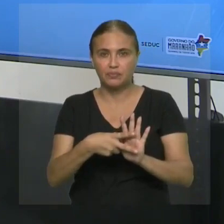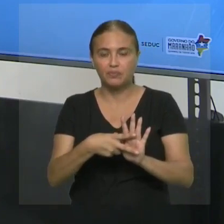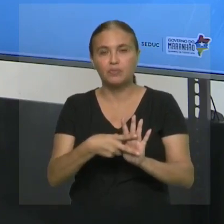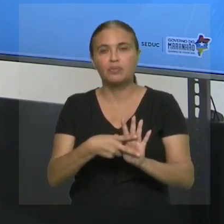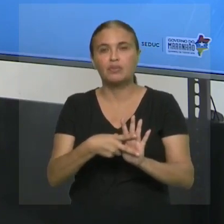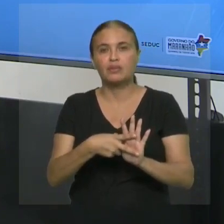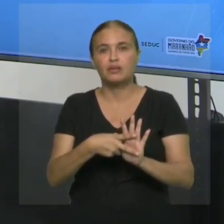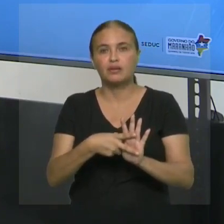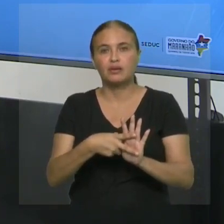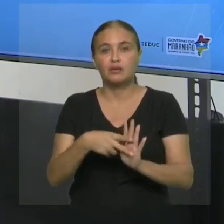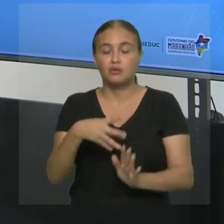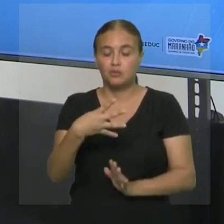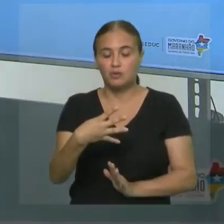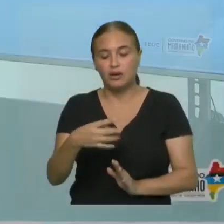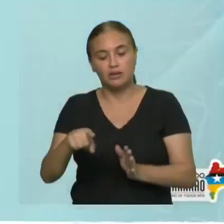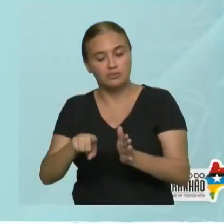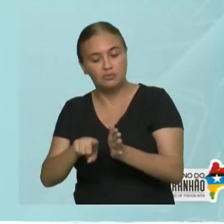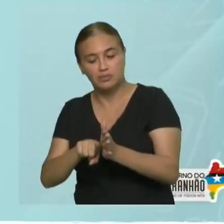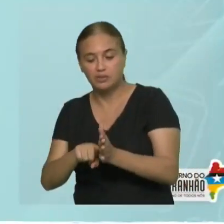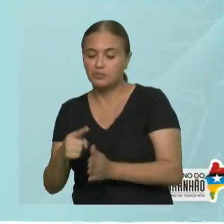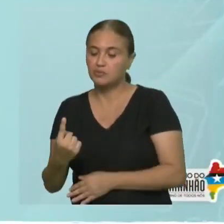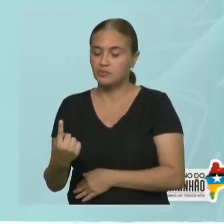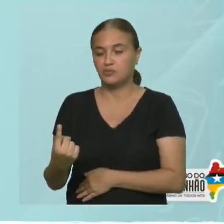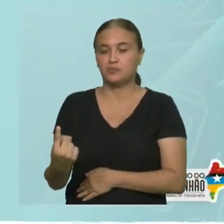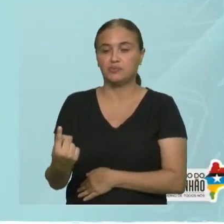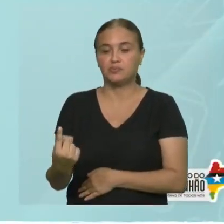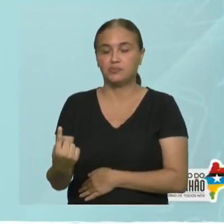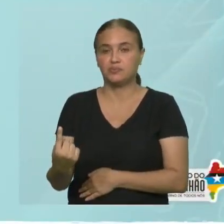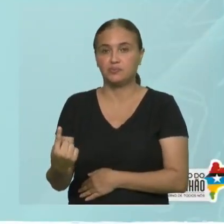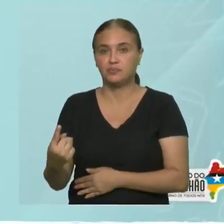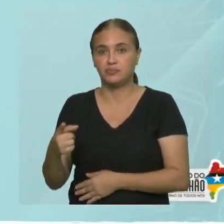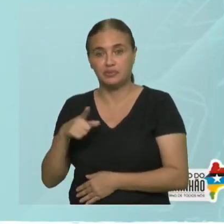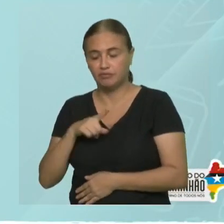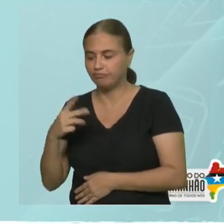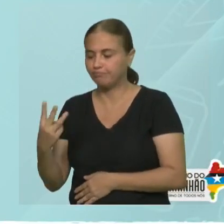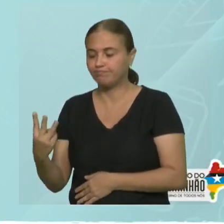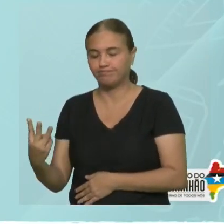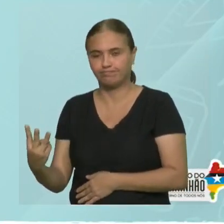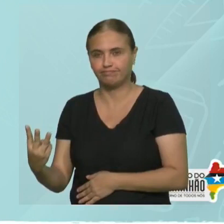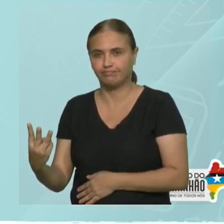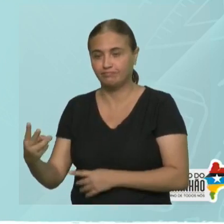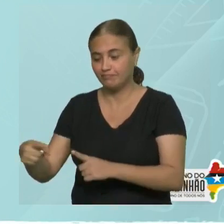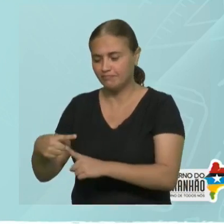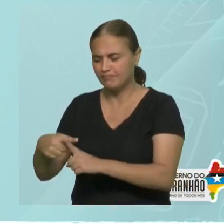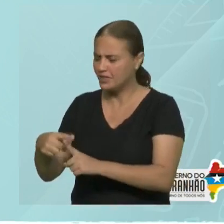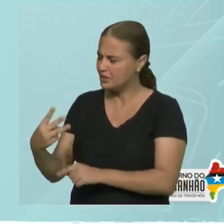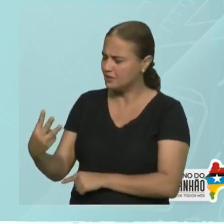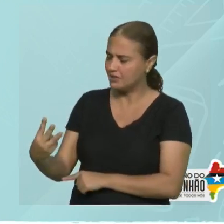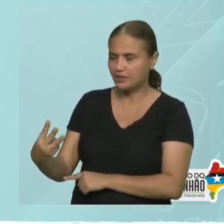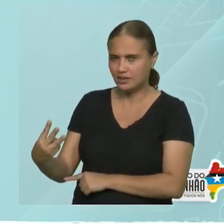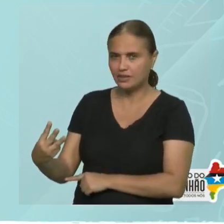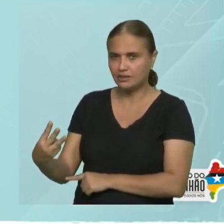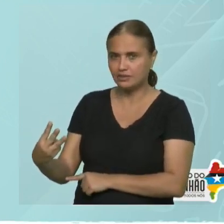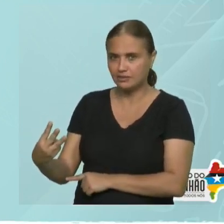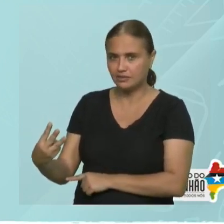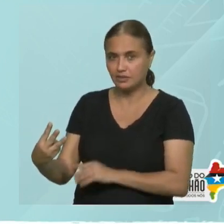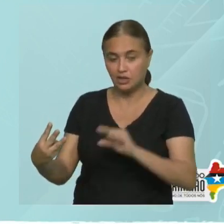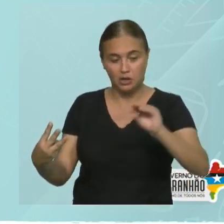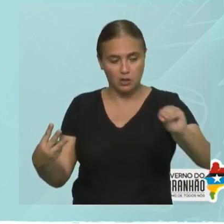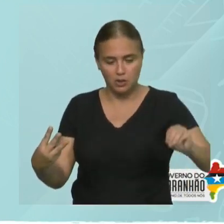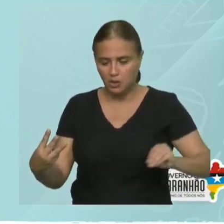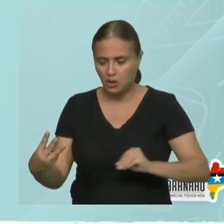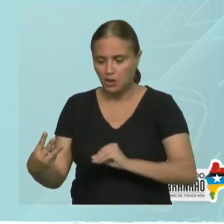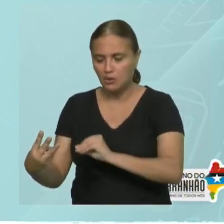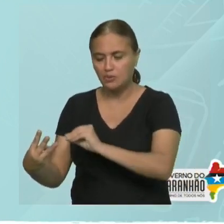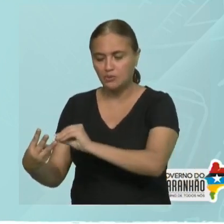E subtraio. Quatro menos um, eu tenho três. Mais três, o mais, é o sinal do número de